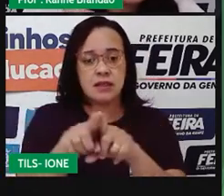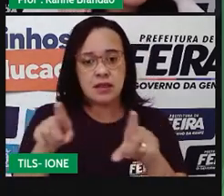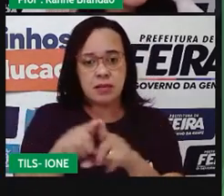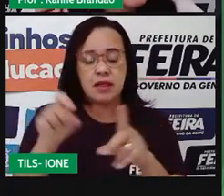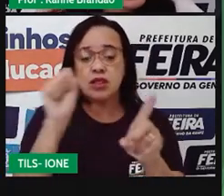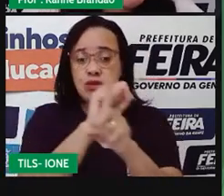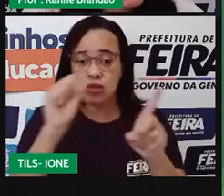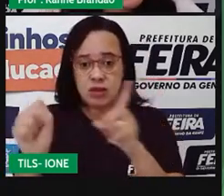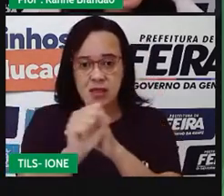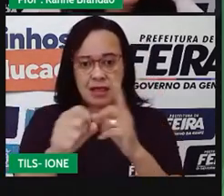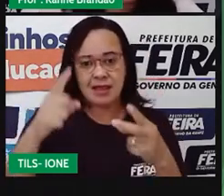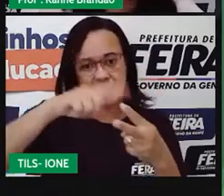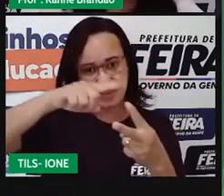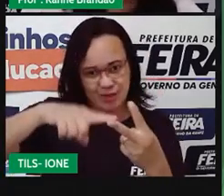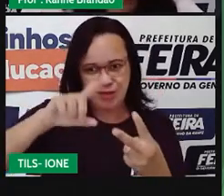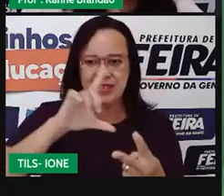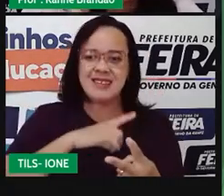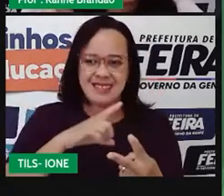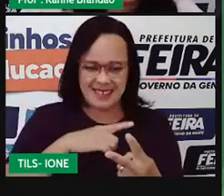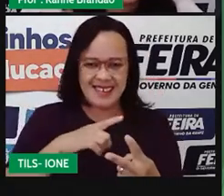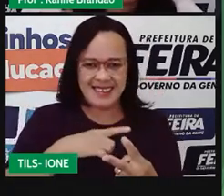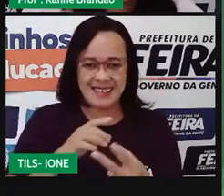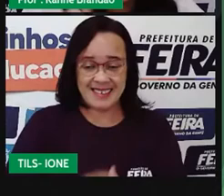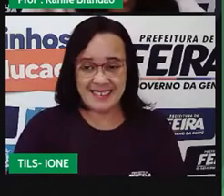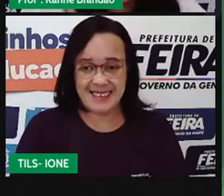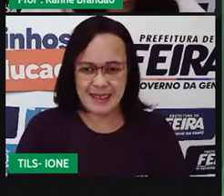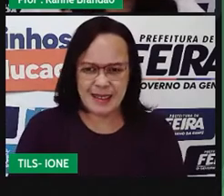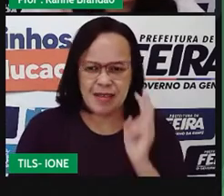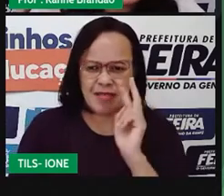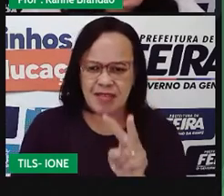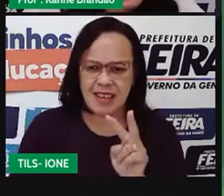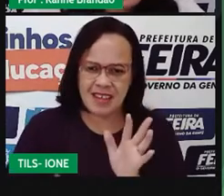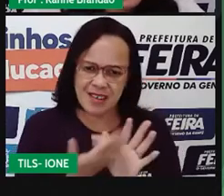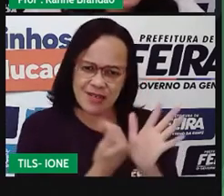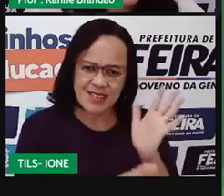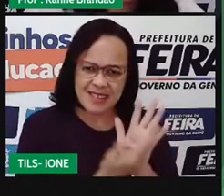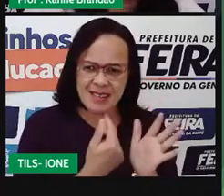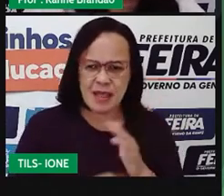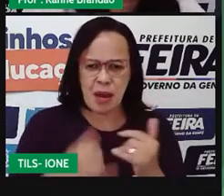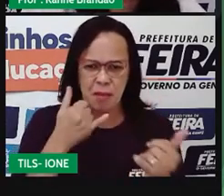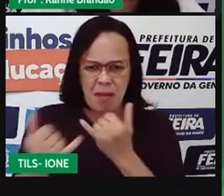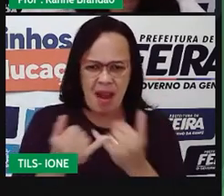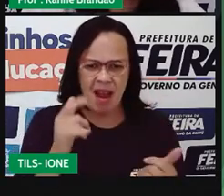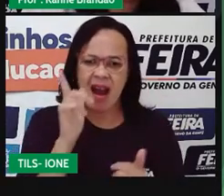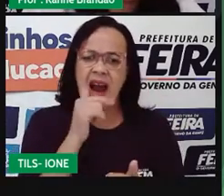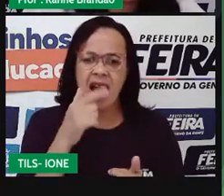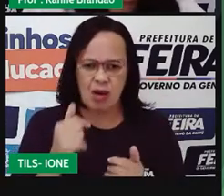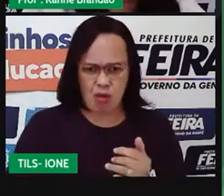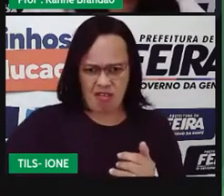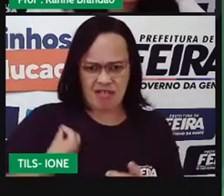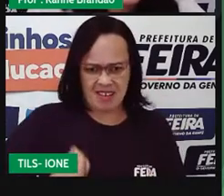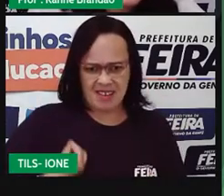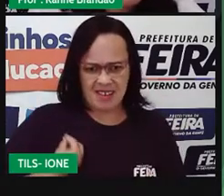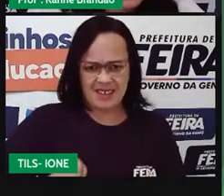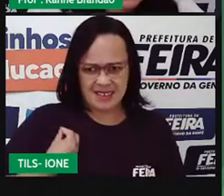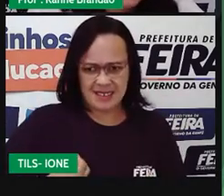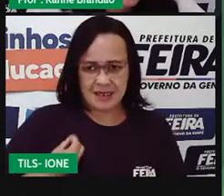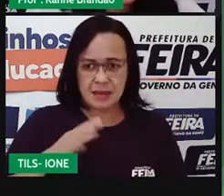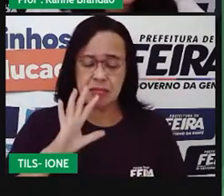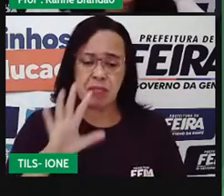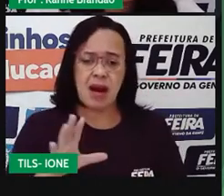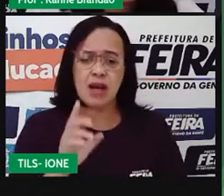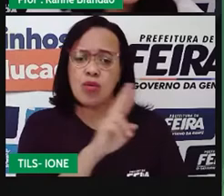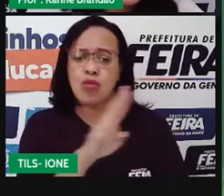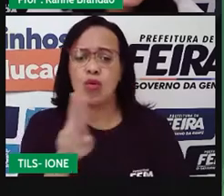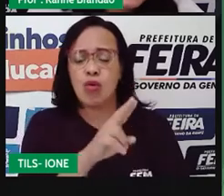parece muito água-viva, né? Mas a gente chama esse, é um quimidário também, mas só que ele é uma caravela.